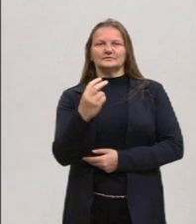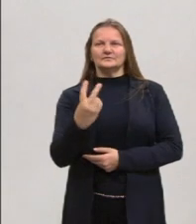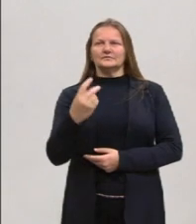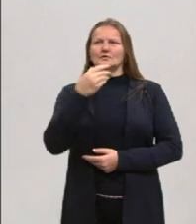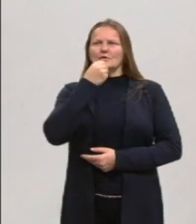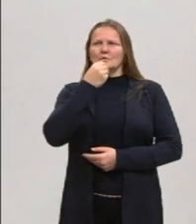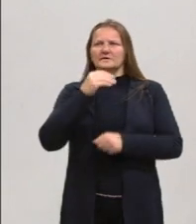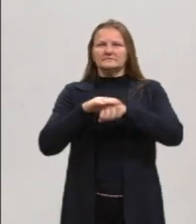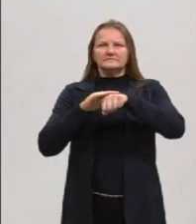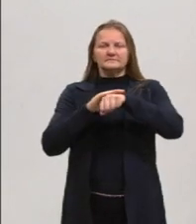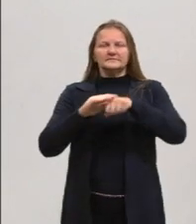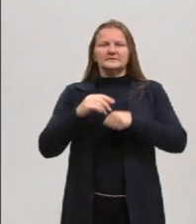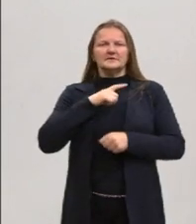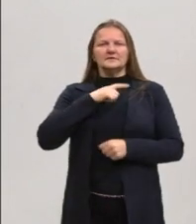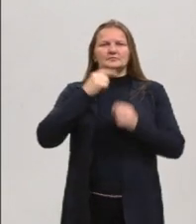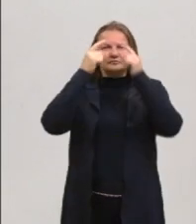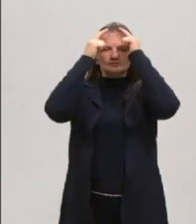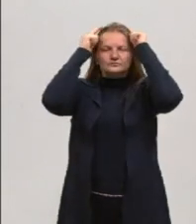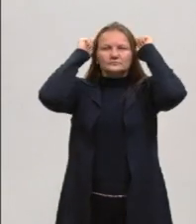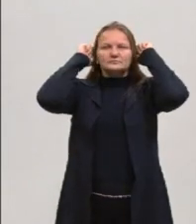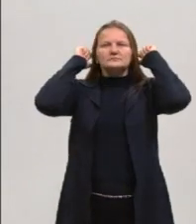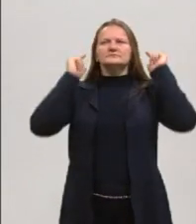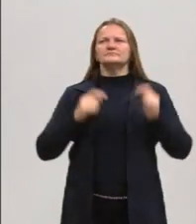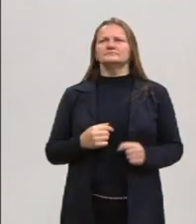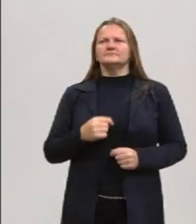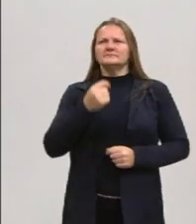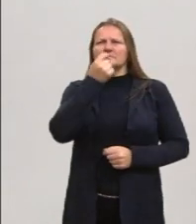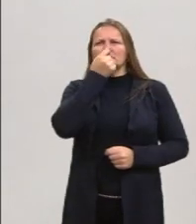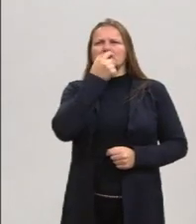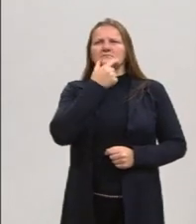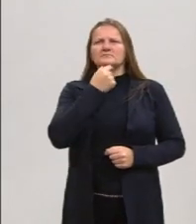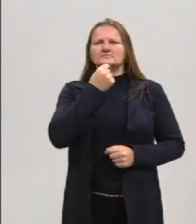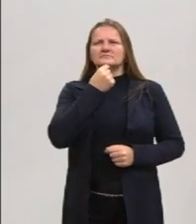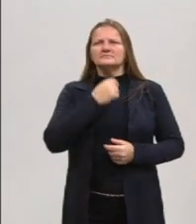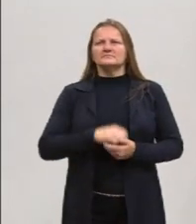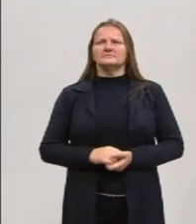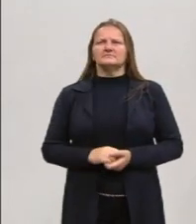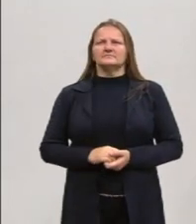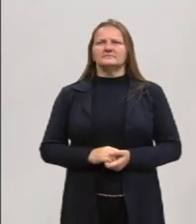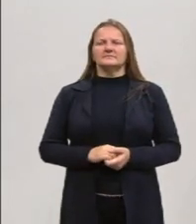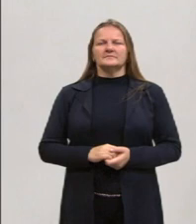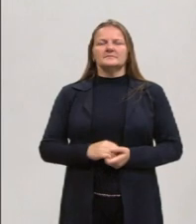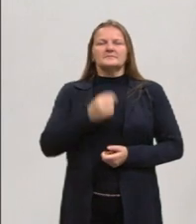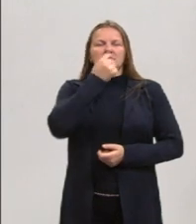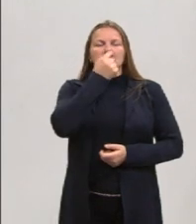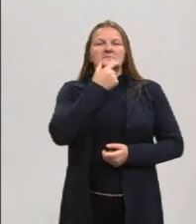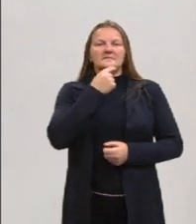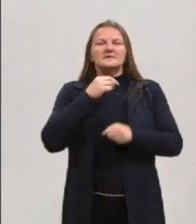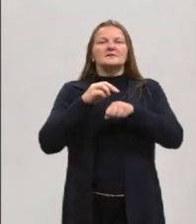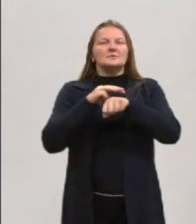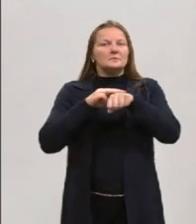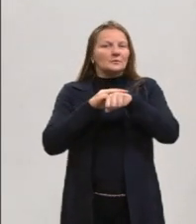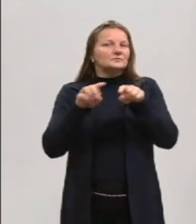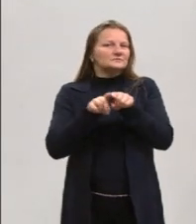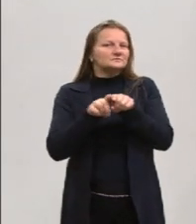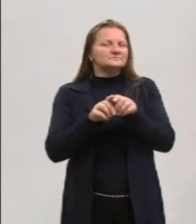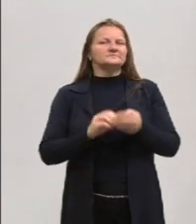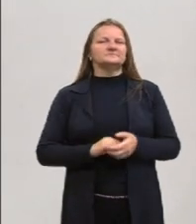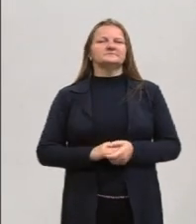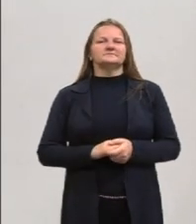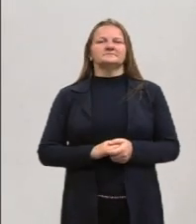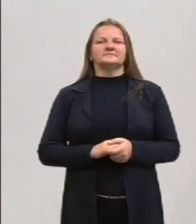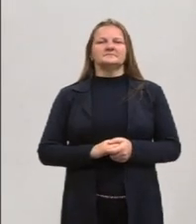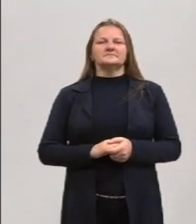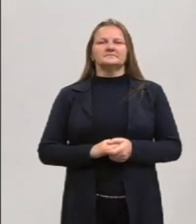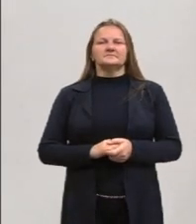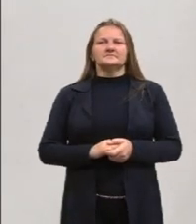homem branco, tenho cabelo castanho escuro, mais curtinho, uso ele por lado, tenho uma barba castanha também escura, uso ela mais comprida,